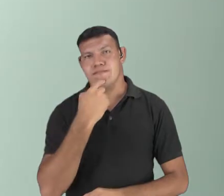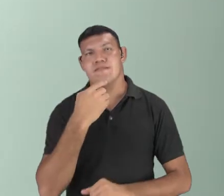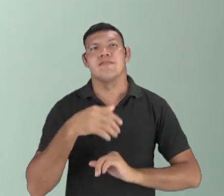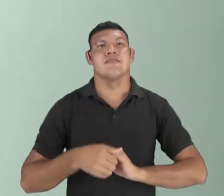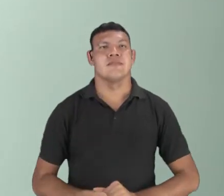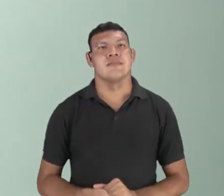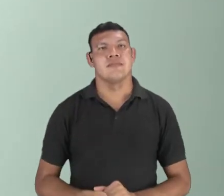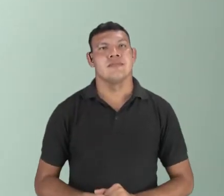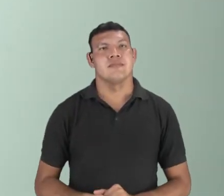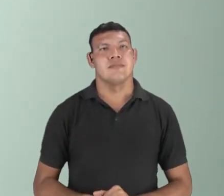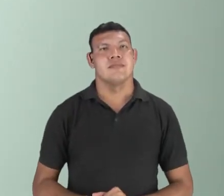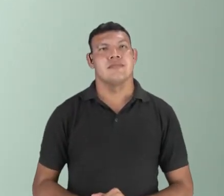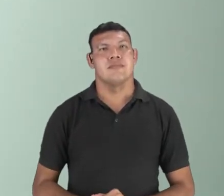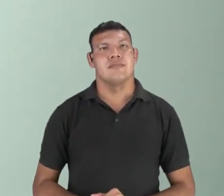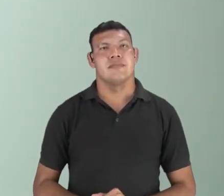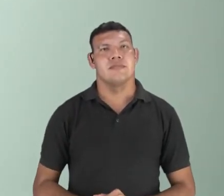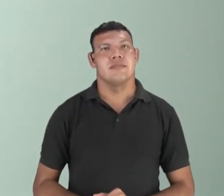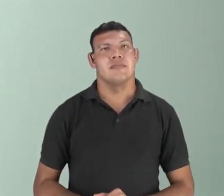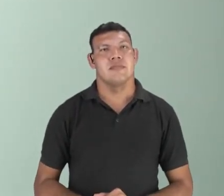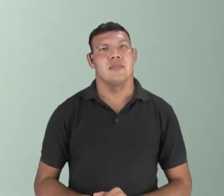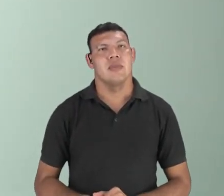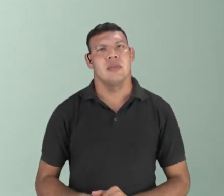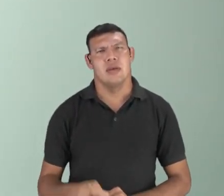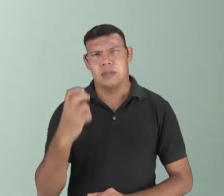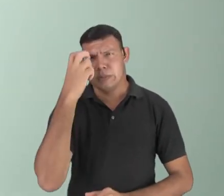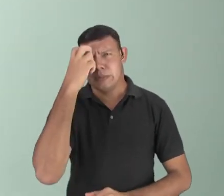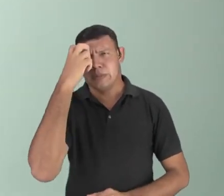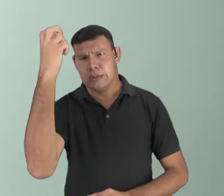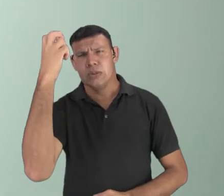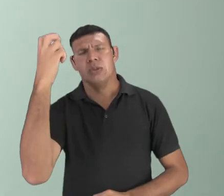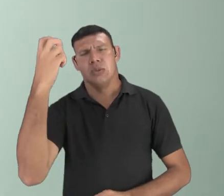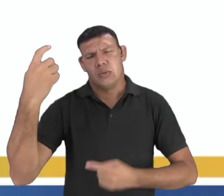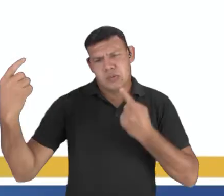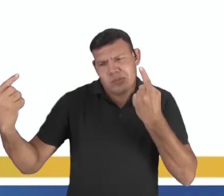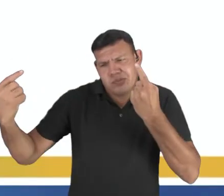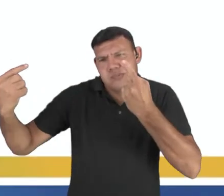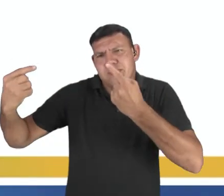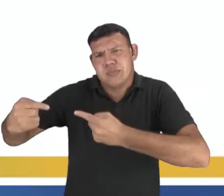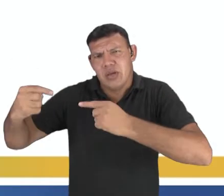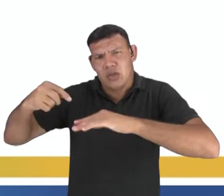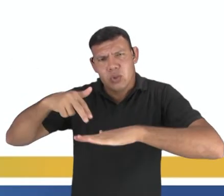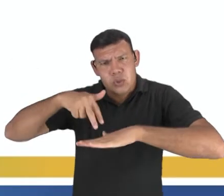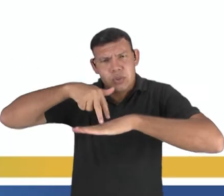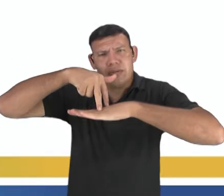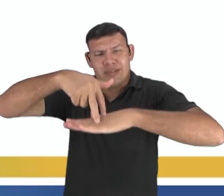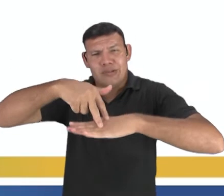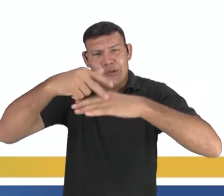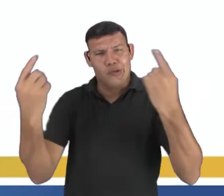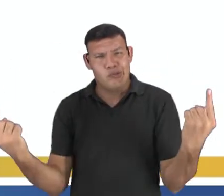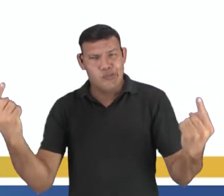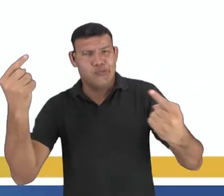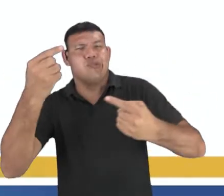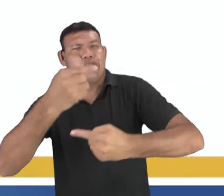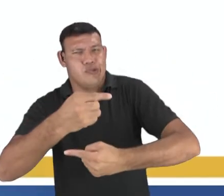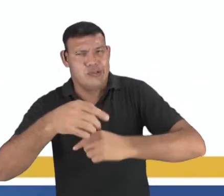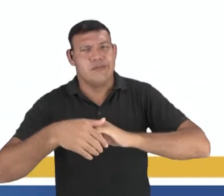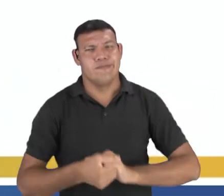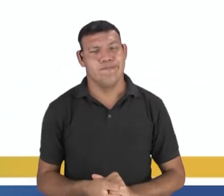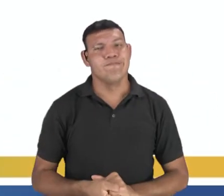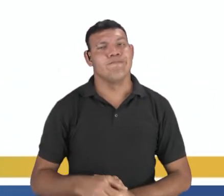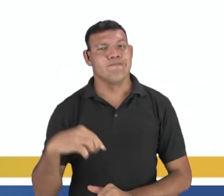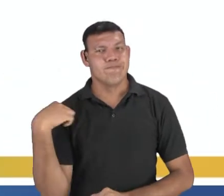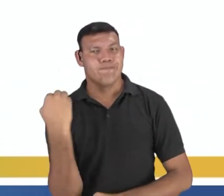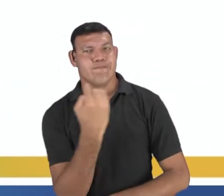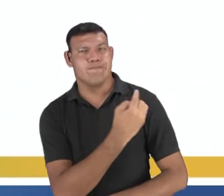imagem como essa. Até grandes gênios artísticos se posicionaram brilhantemente no outro sentido.